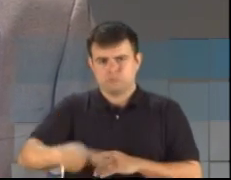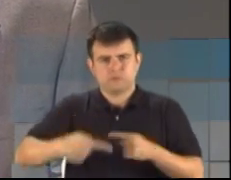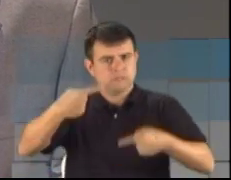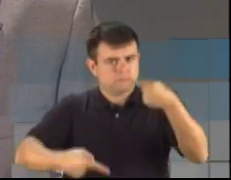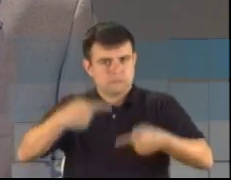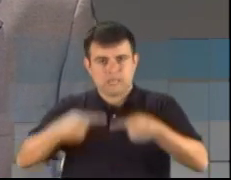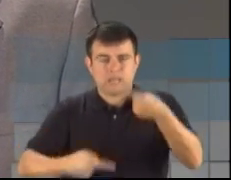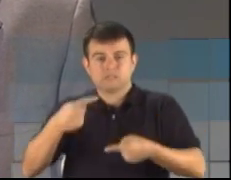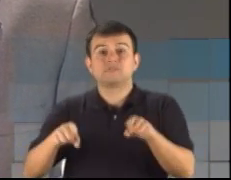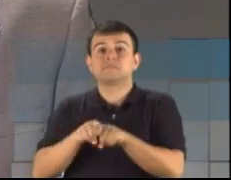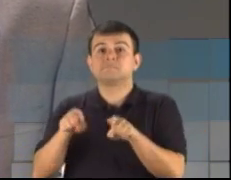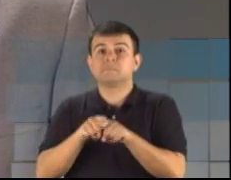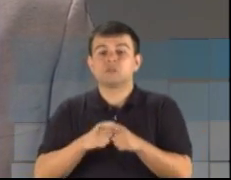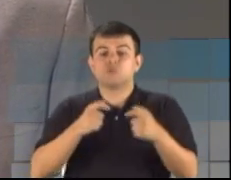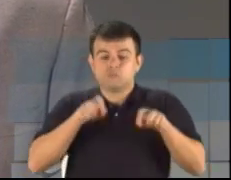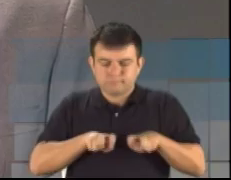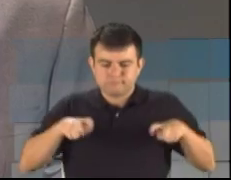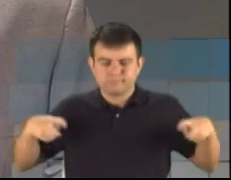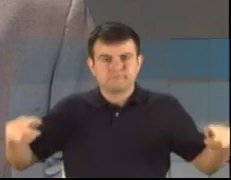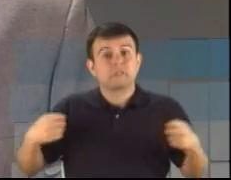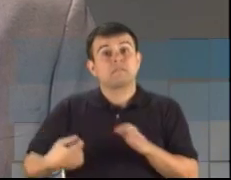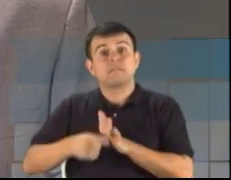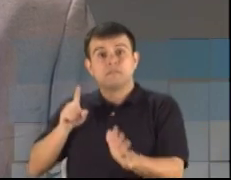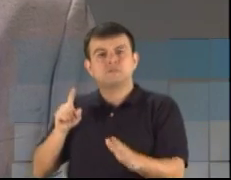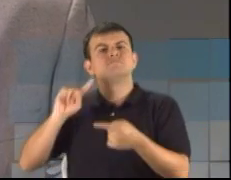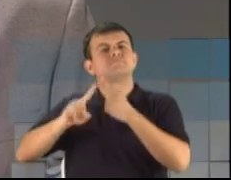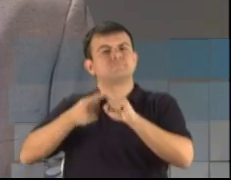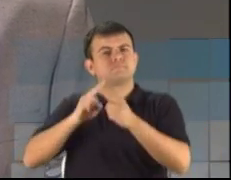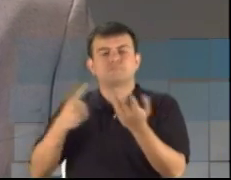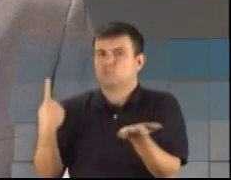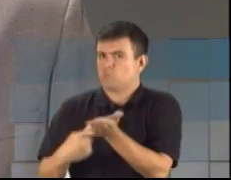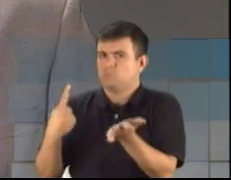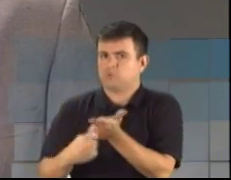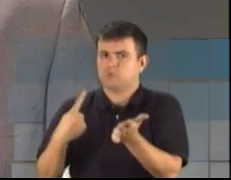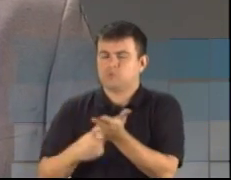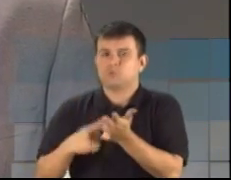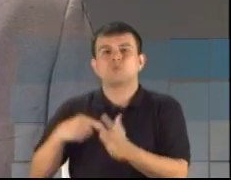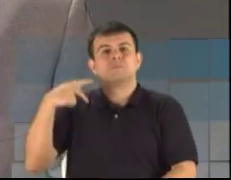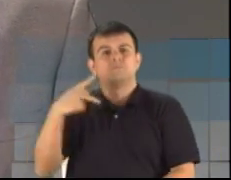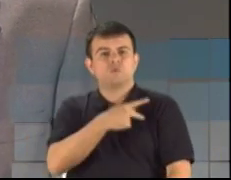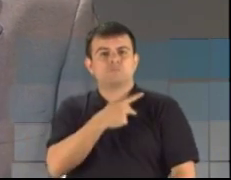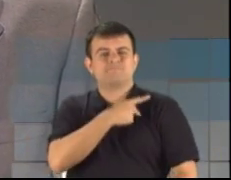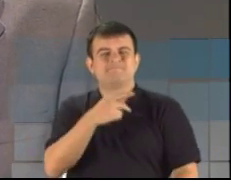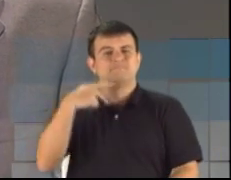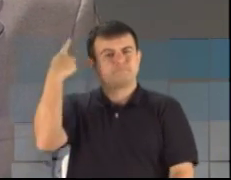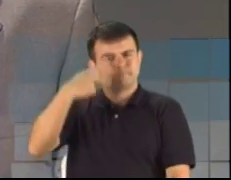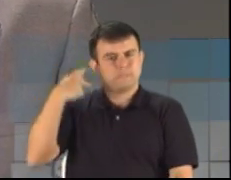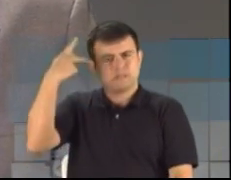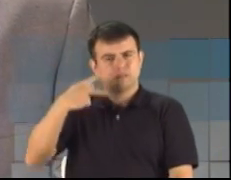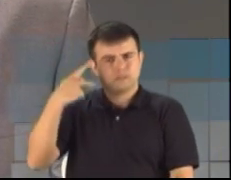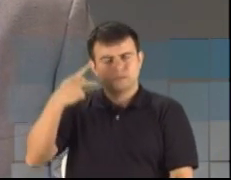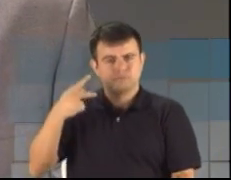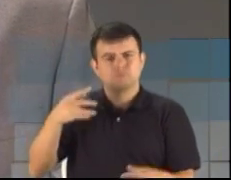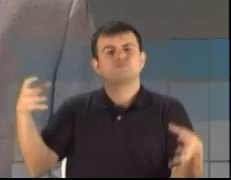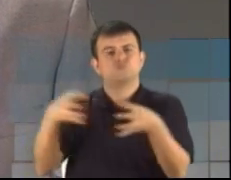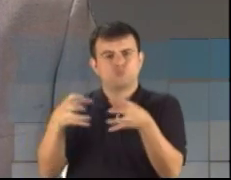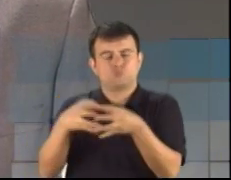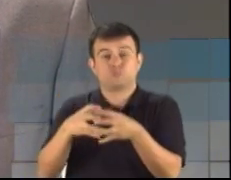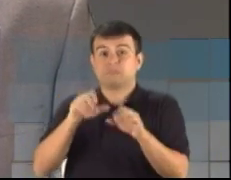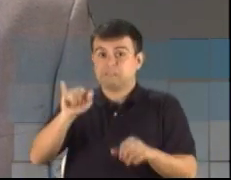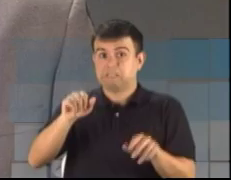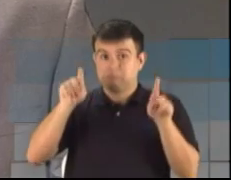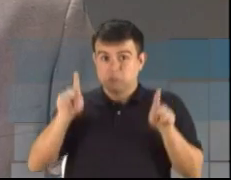estúdio foram previamente acordadas com as assessorias das coligações e dos partidos. O candidato que se sentir ofendido